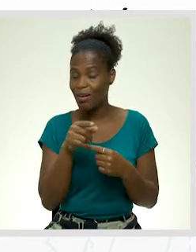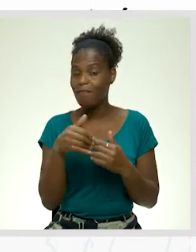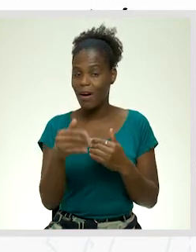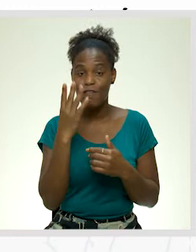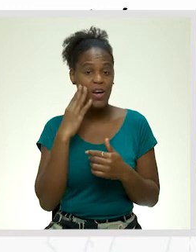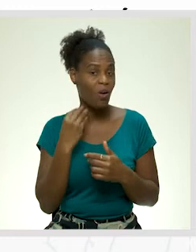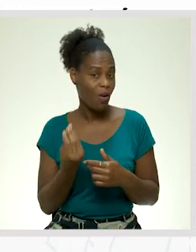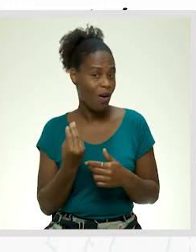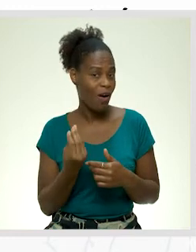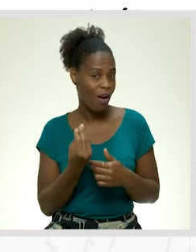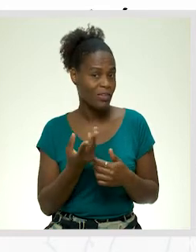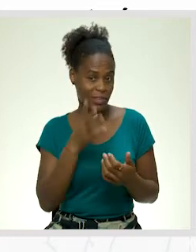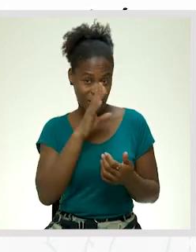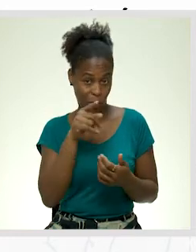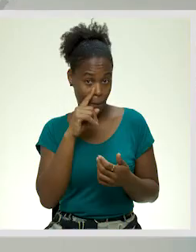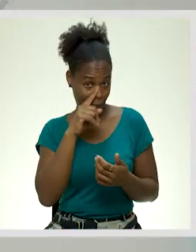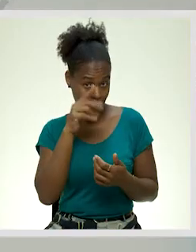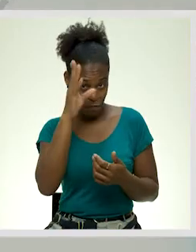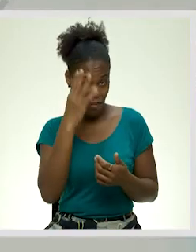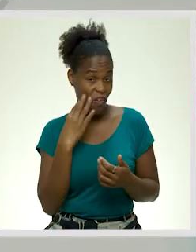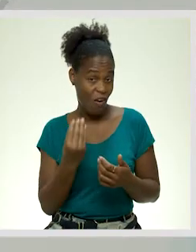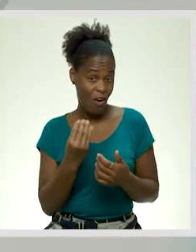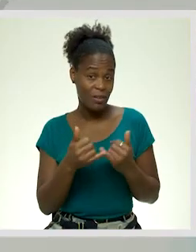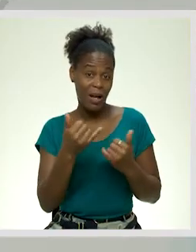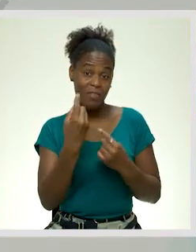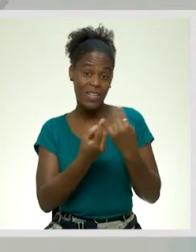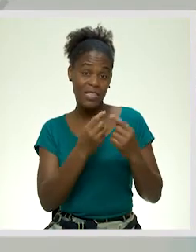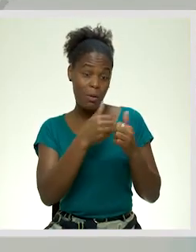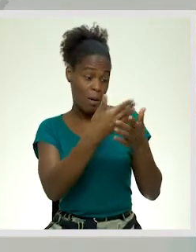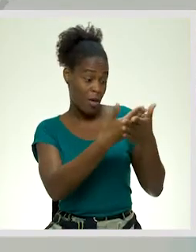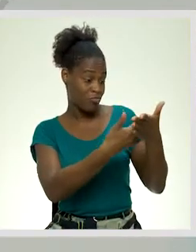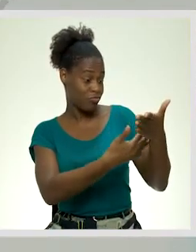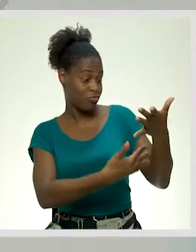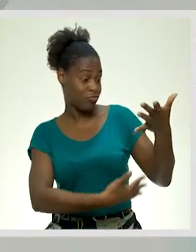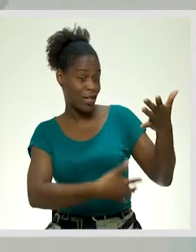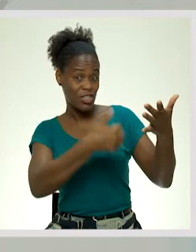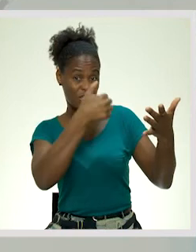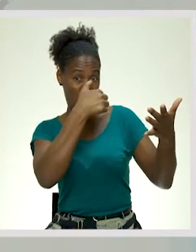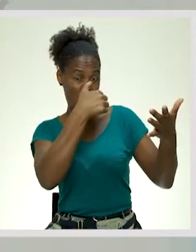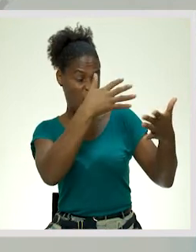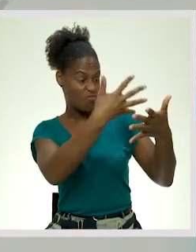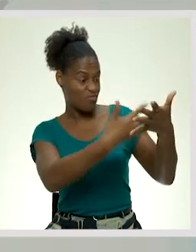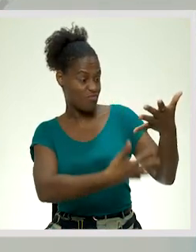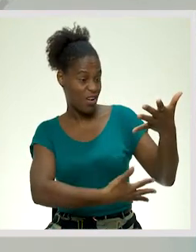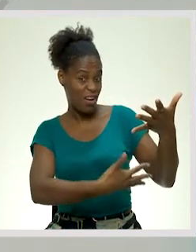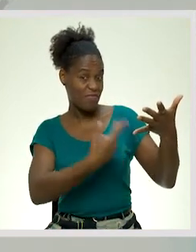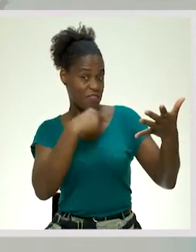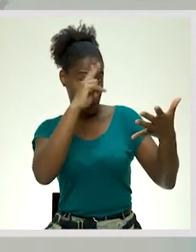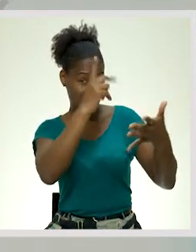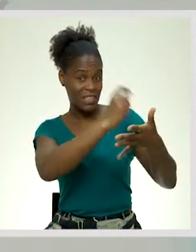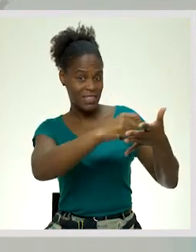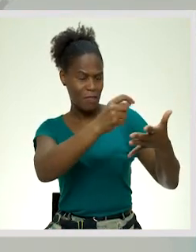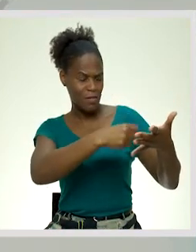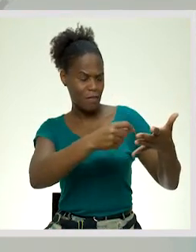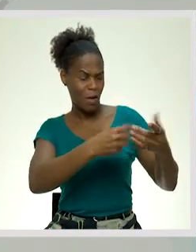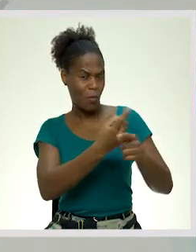irá passar vergonha. Às vezes, para encher a folha, nós inventamos e escrevemos muita coisa. Não. Porque